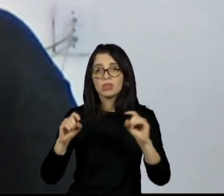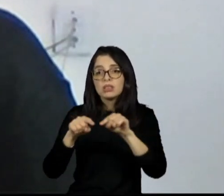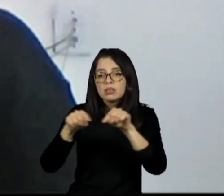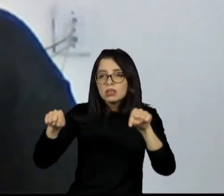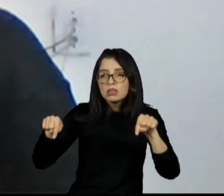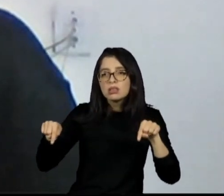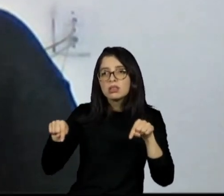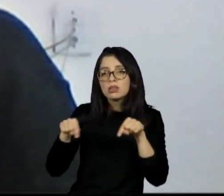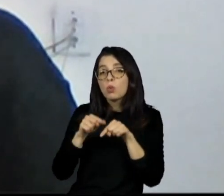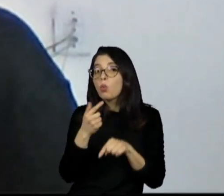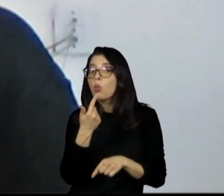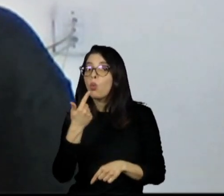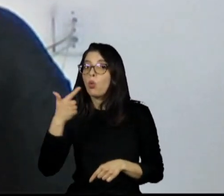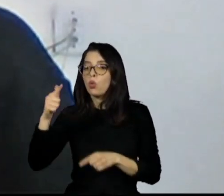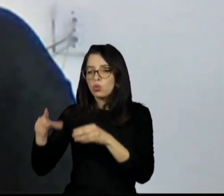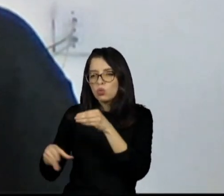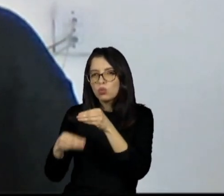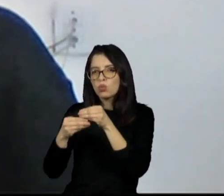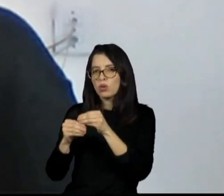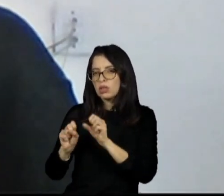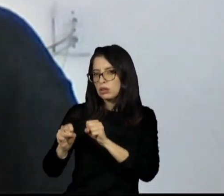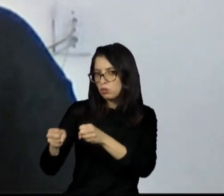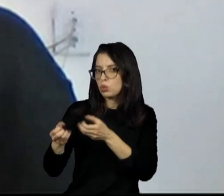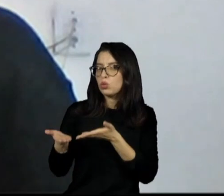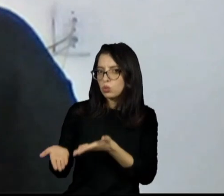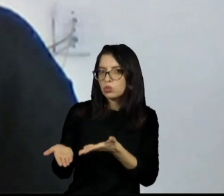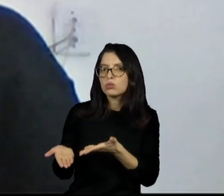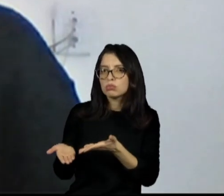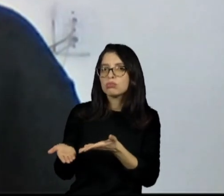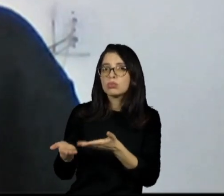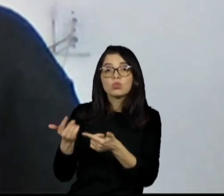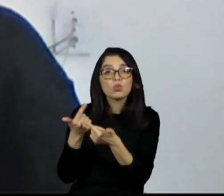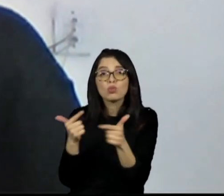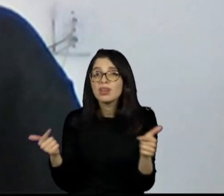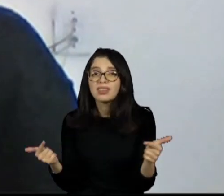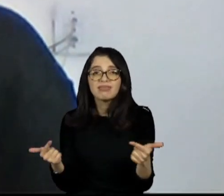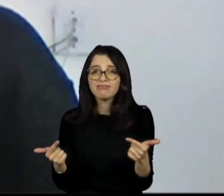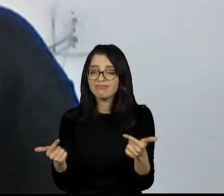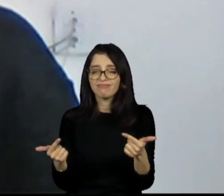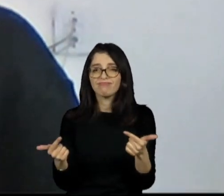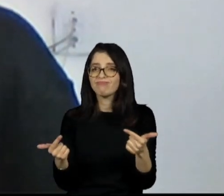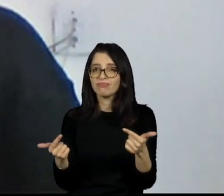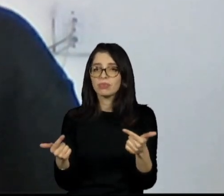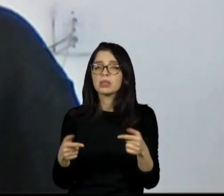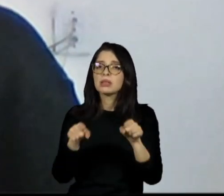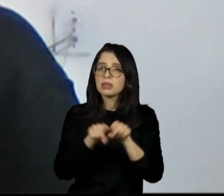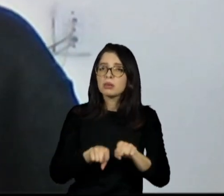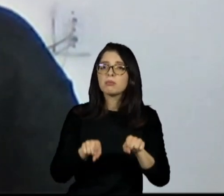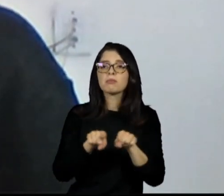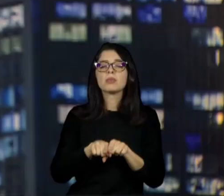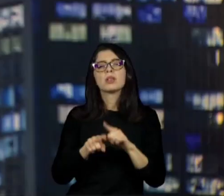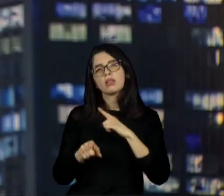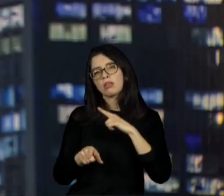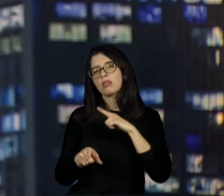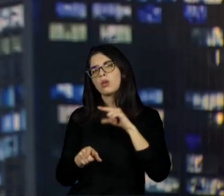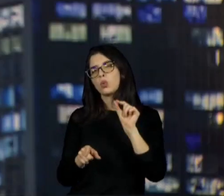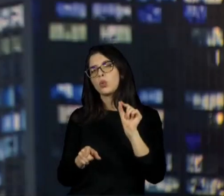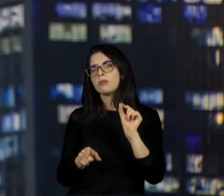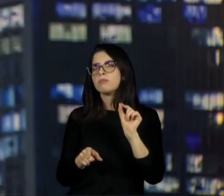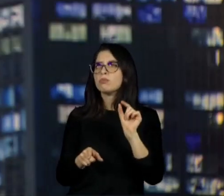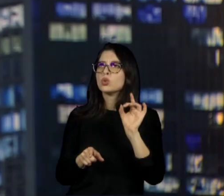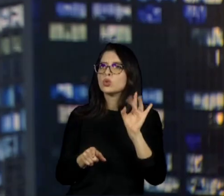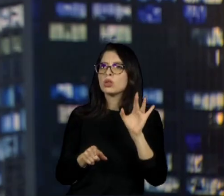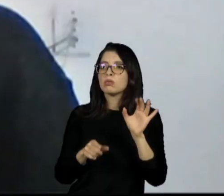eu moro aqui, nunca teve salas de apoio, nunca teve uma coisa formal.